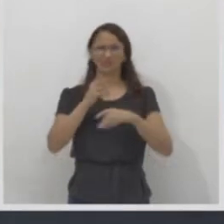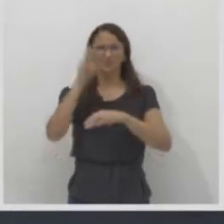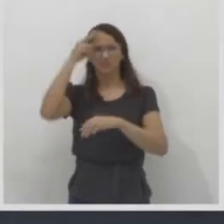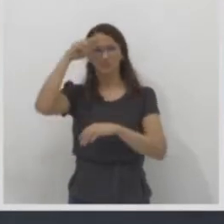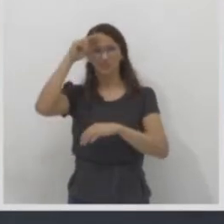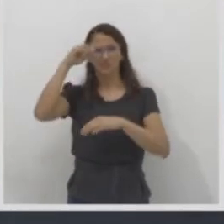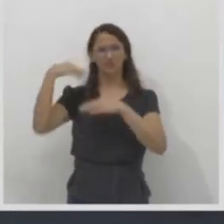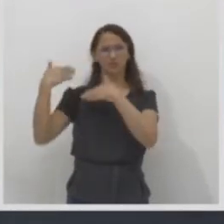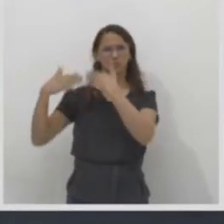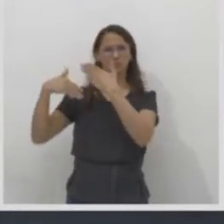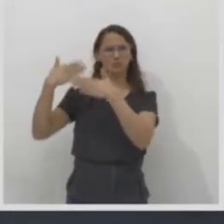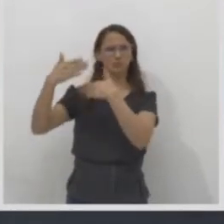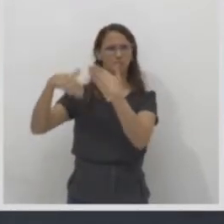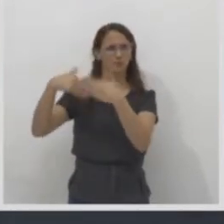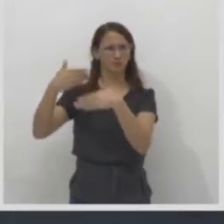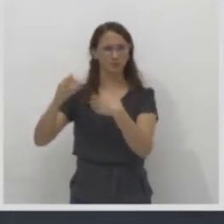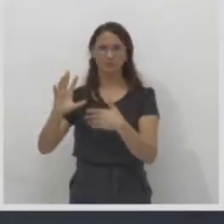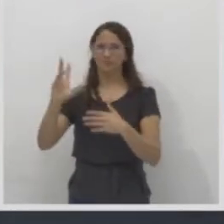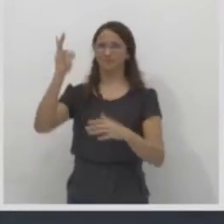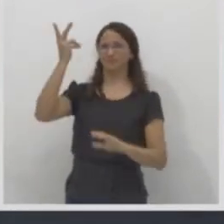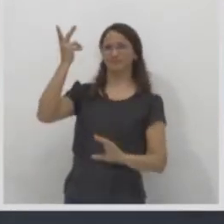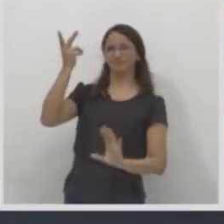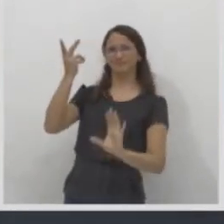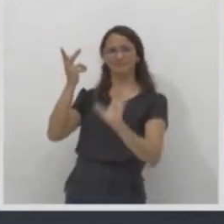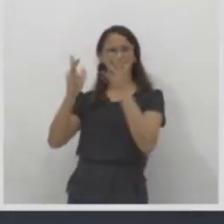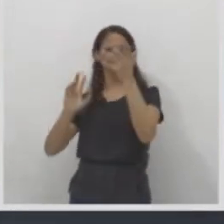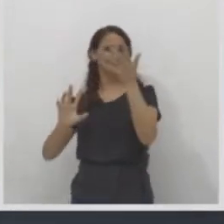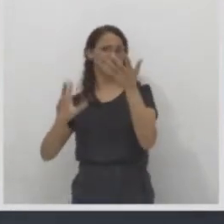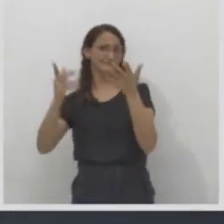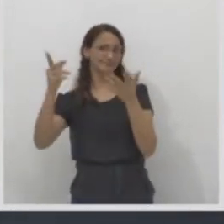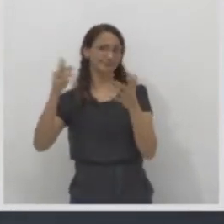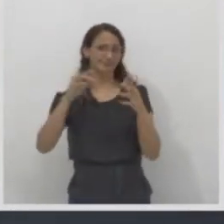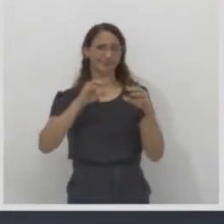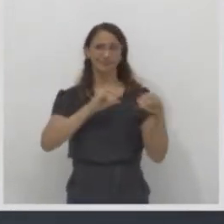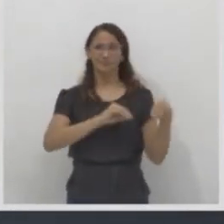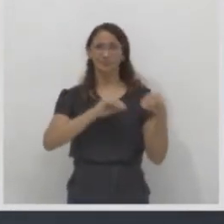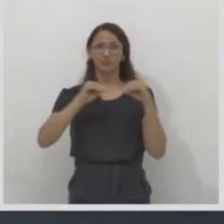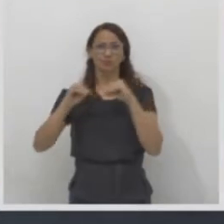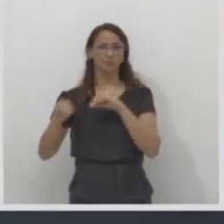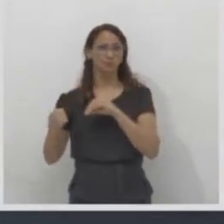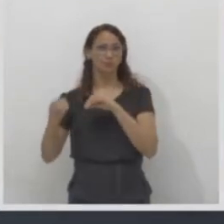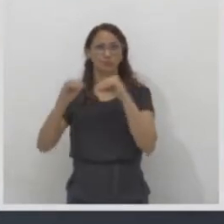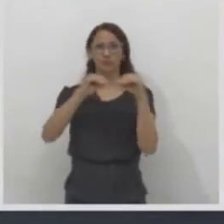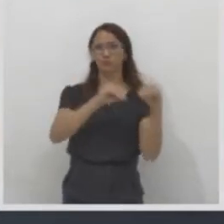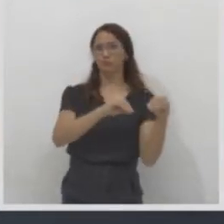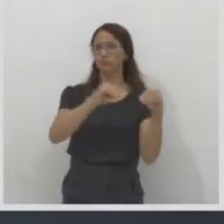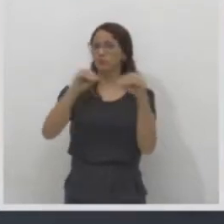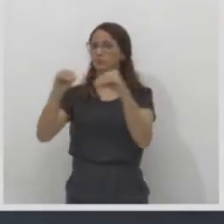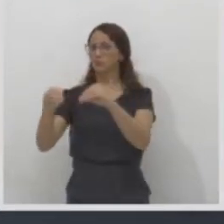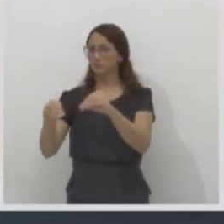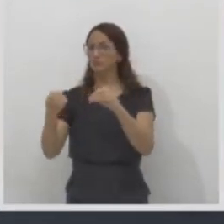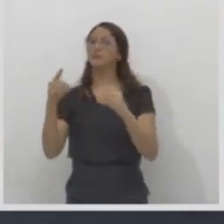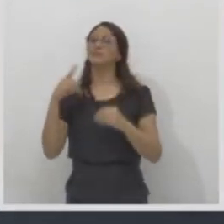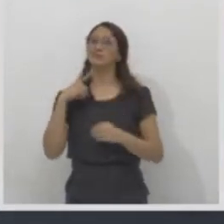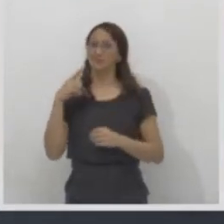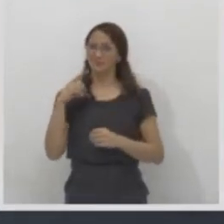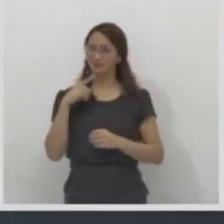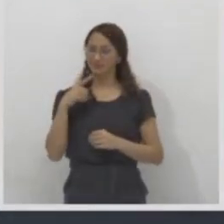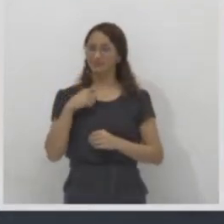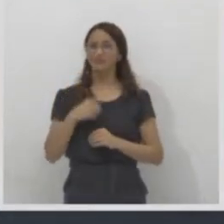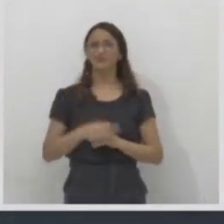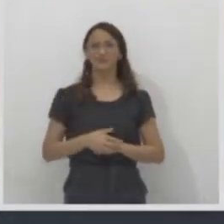homem, ou seja, a espécie humana em específico, ela migra bastante, aluno.